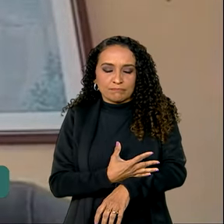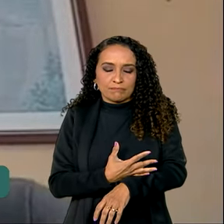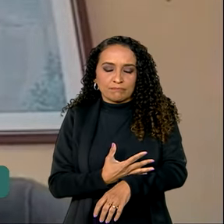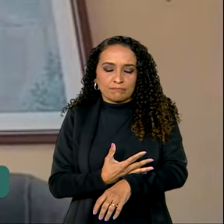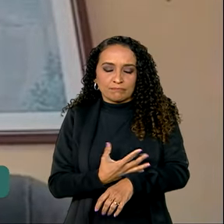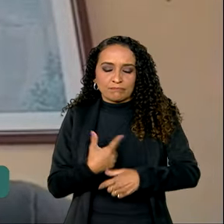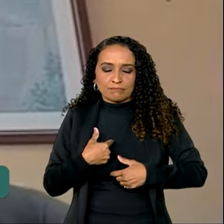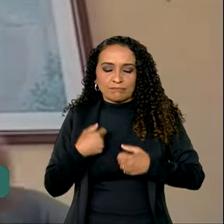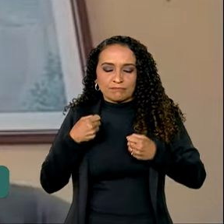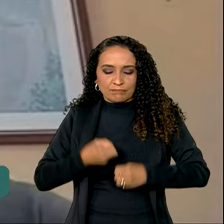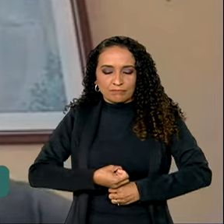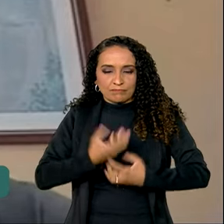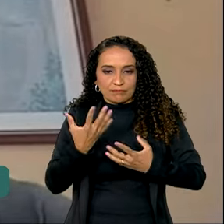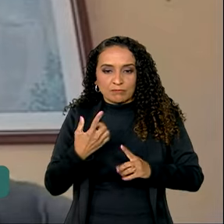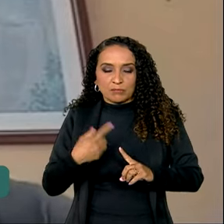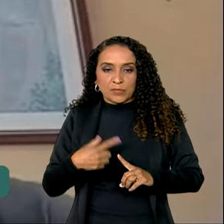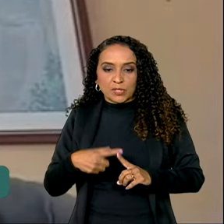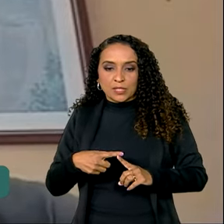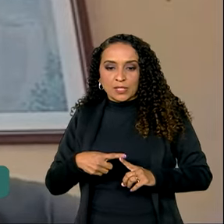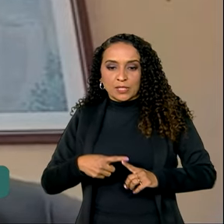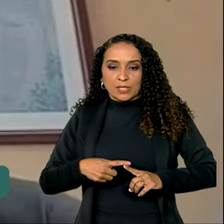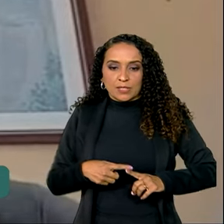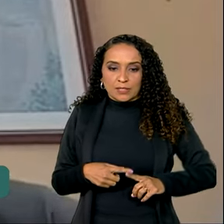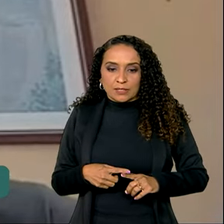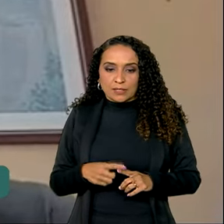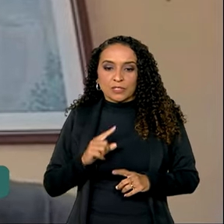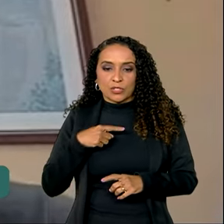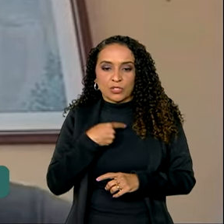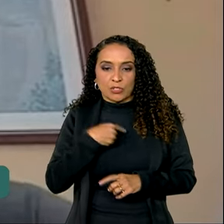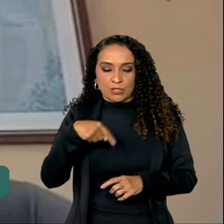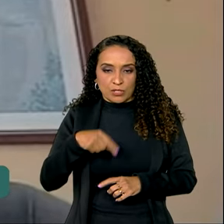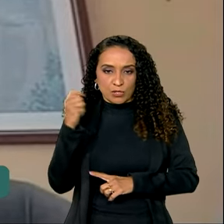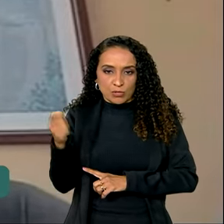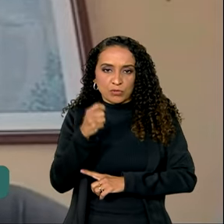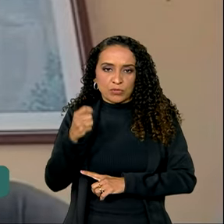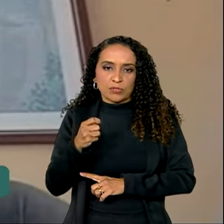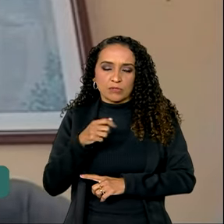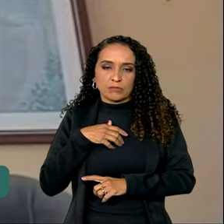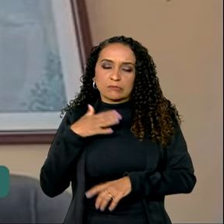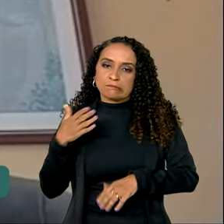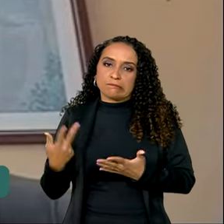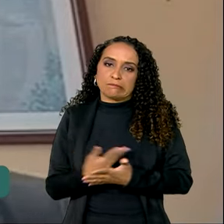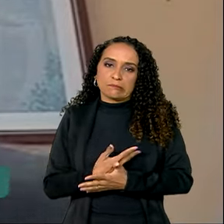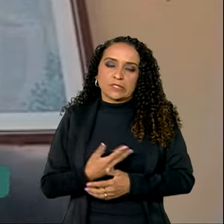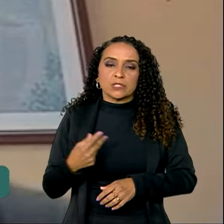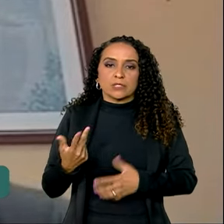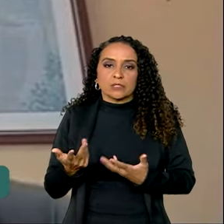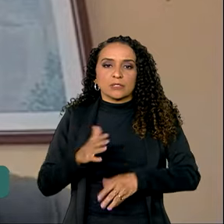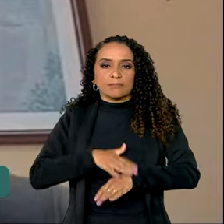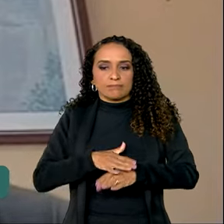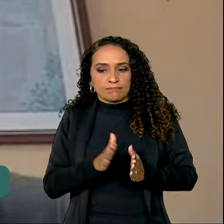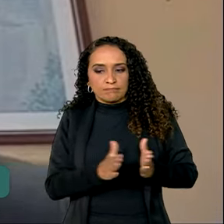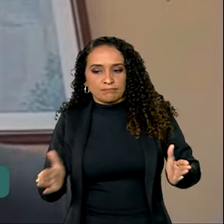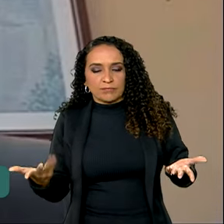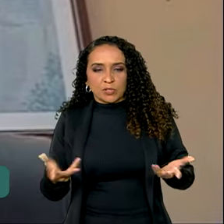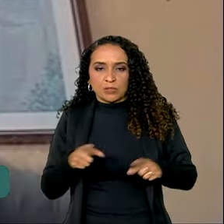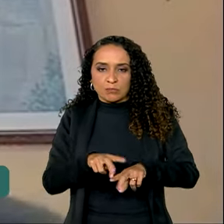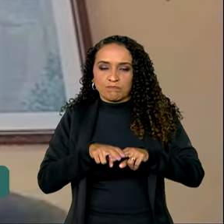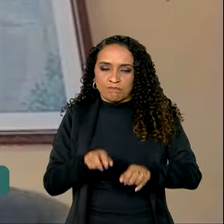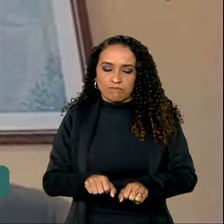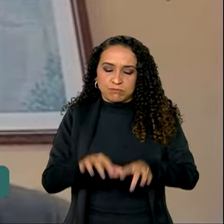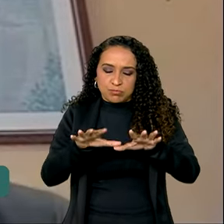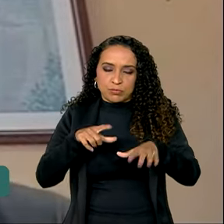quando eu falo de tudo isso que nós aqui do Rio Grande do Sul estamos passando. Casualmente, nessa enchente, eu